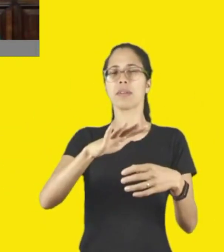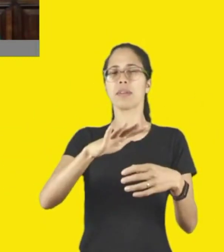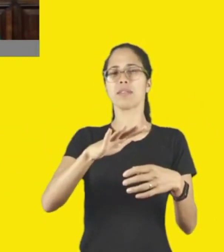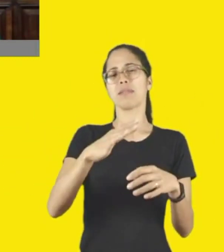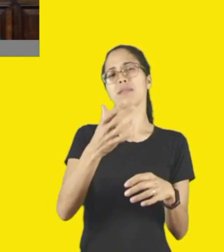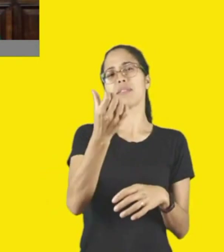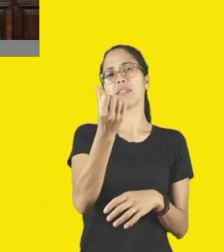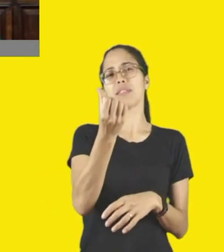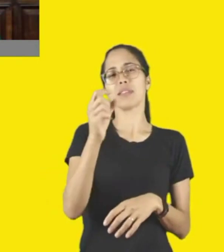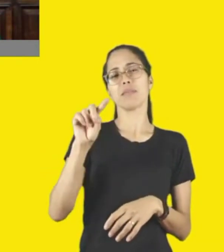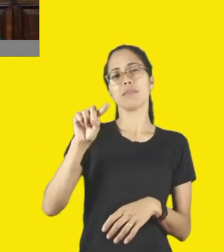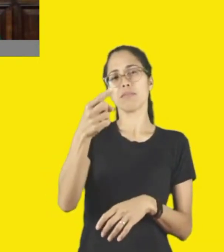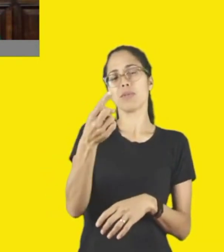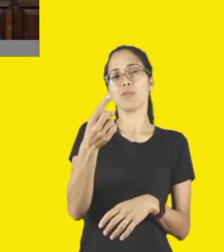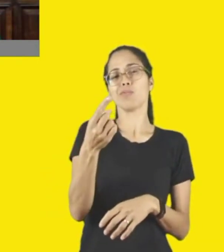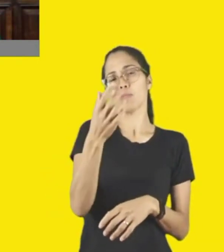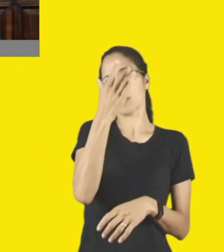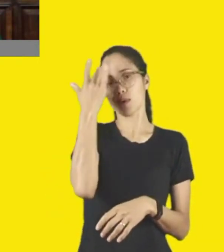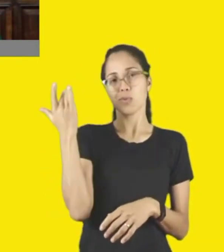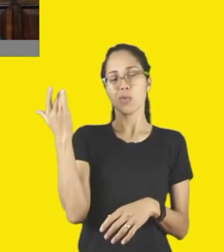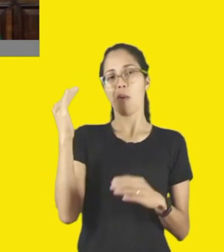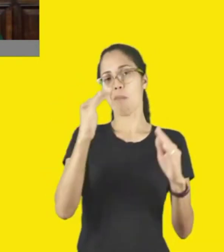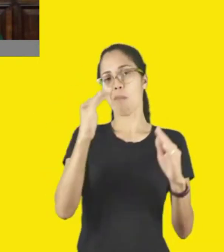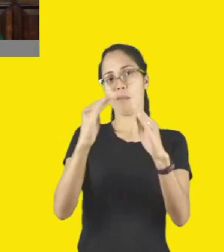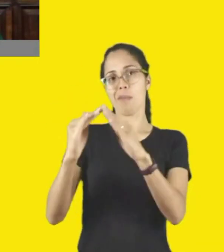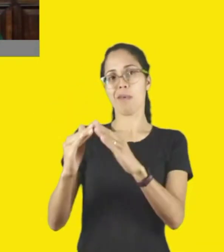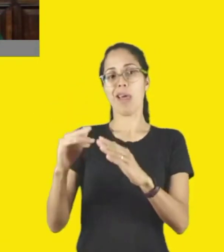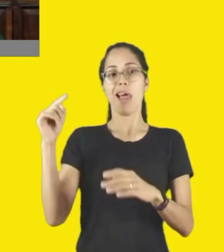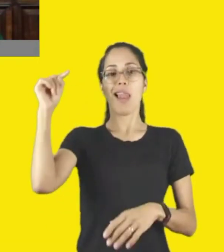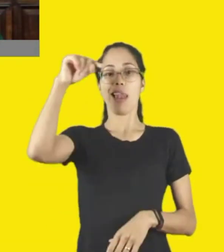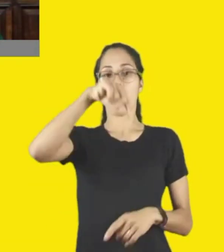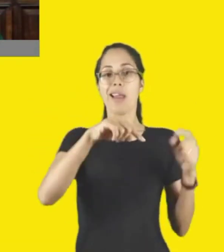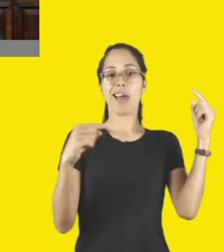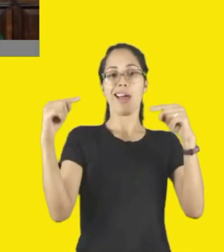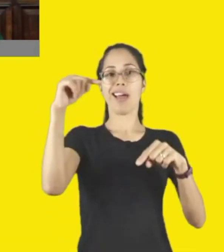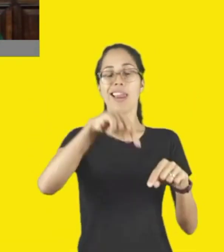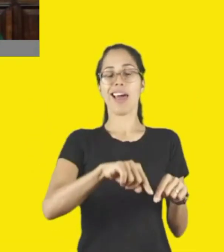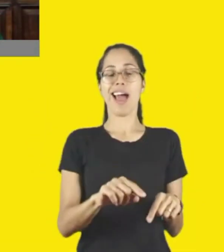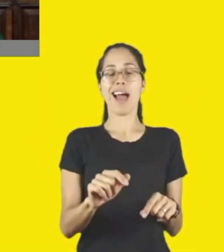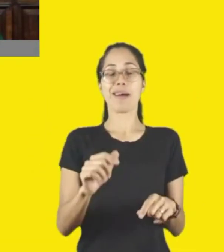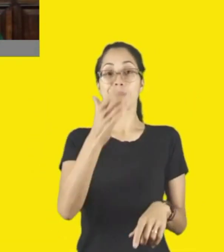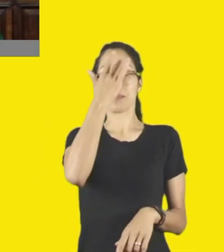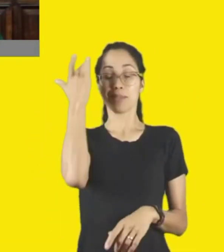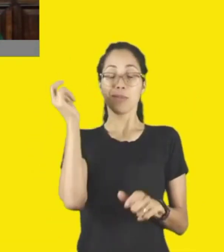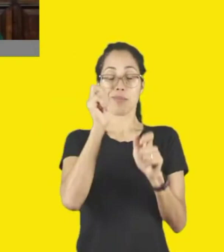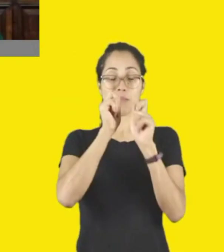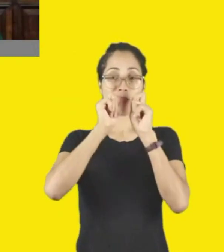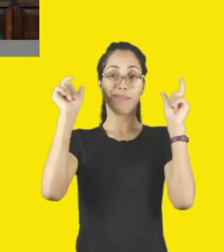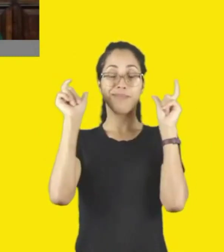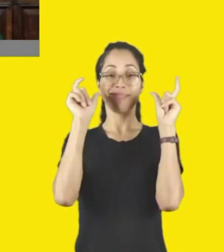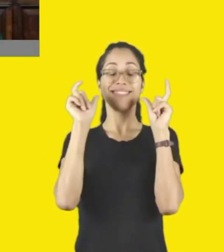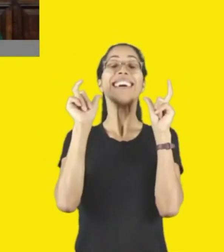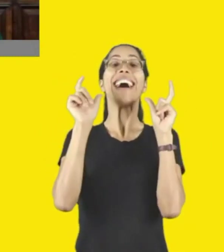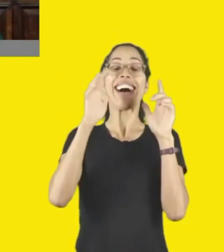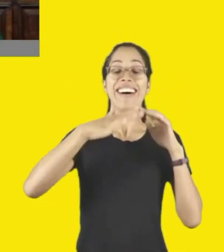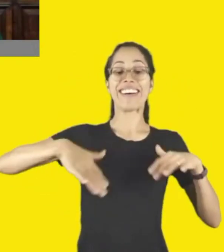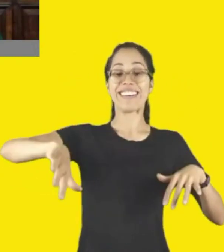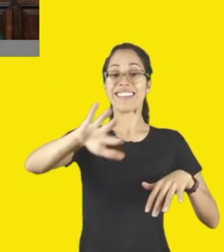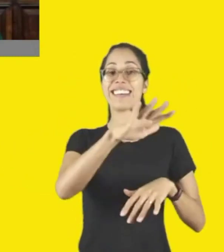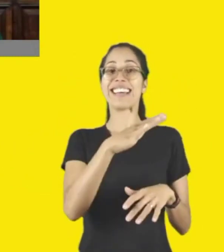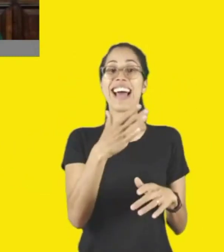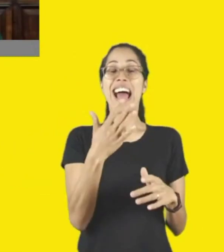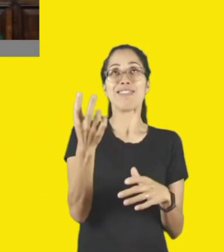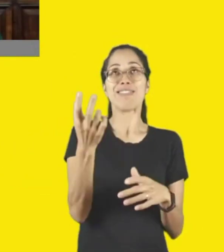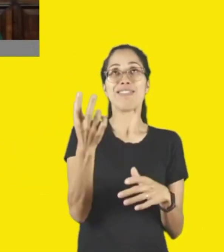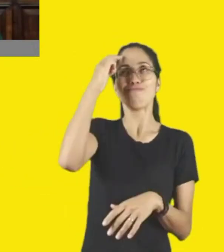diversa programação cultural fez com que despertasse o interesse da população em todas as ações que ocorrem no município em relação à cultura.